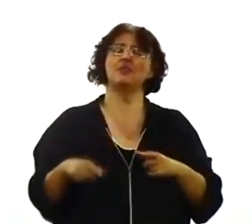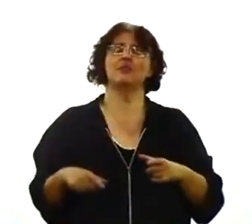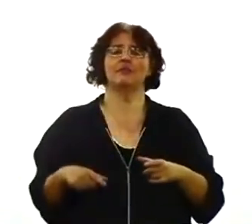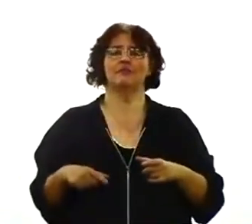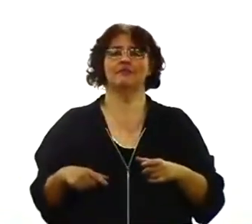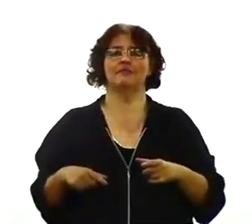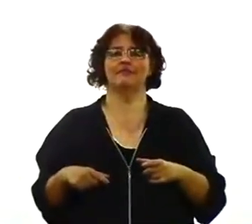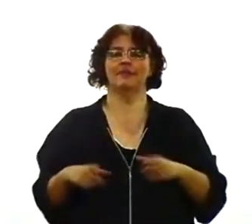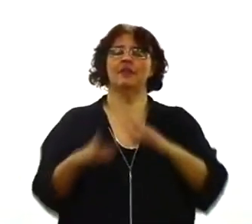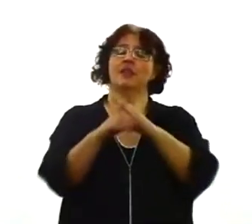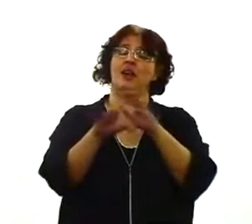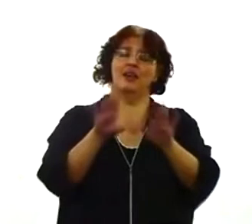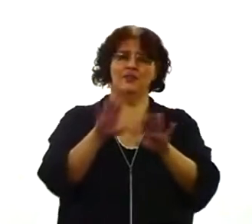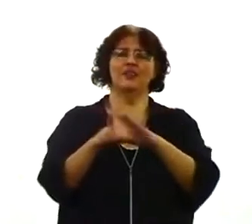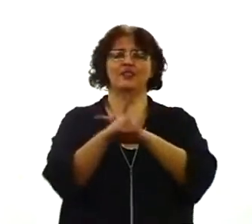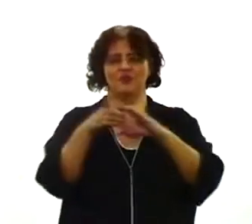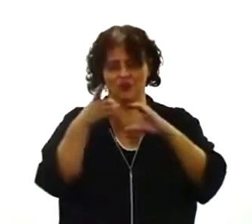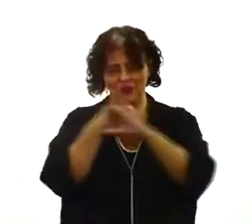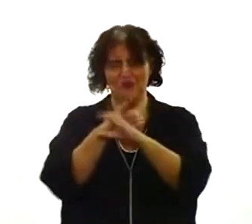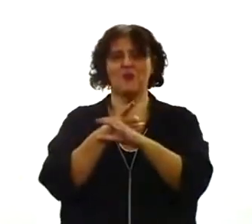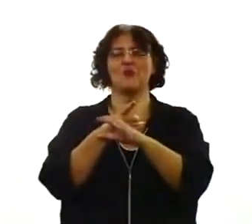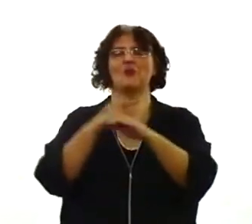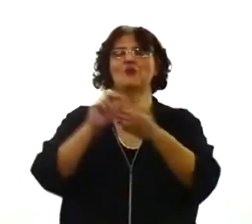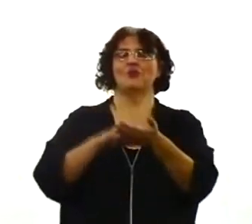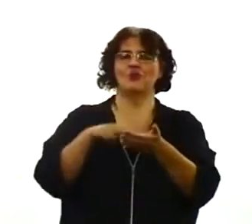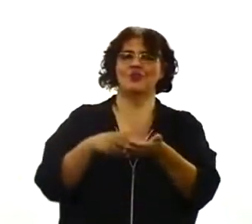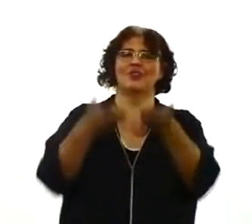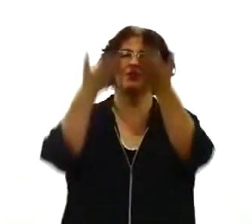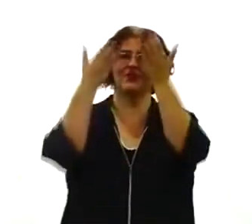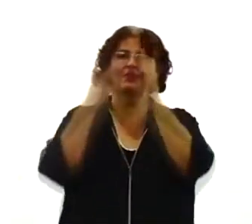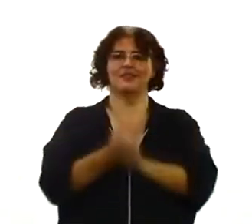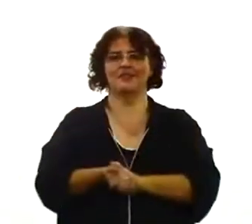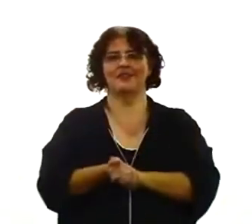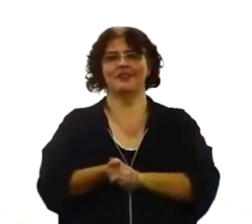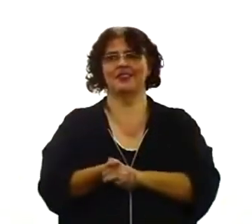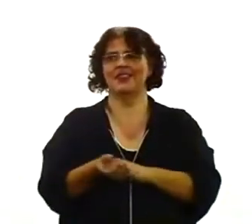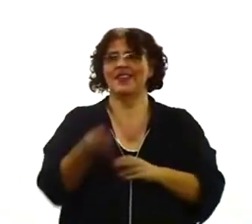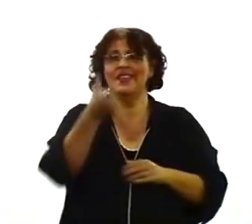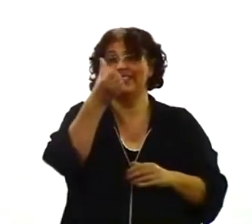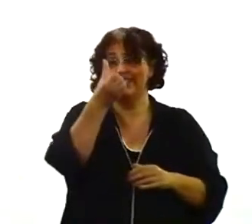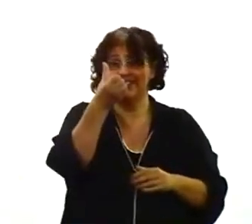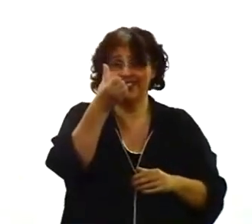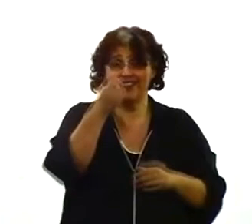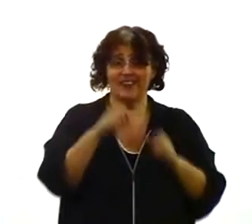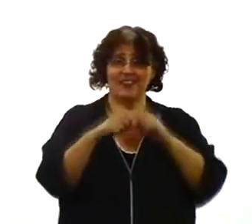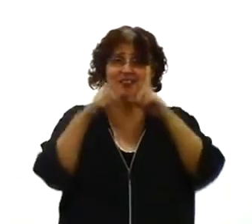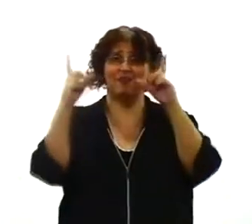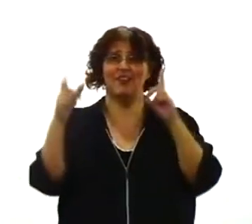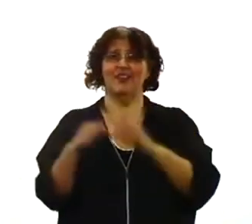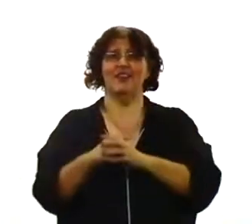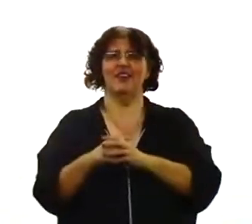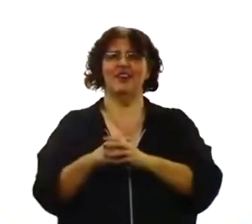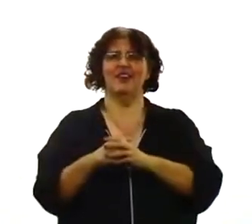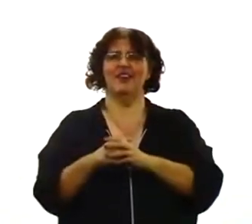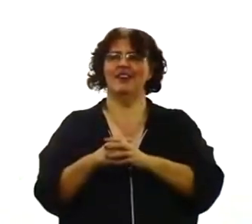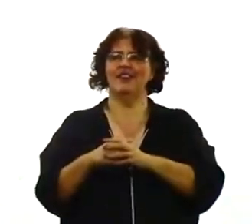culto da ressurreição, de manhã cedinho, os irmãos chegando, noite ainda, trazendo um pãozinho, trazendo